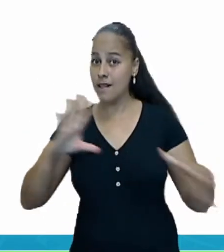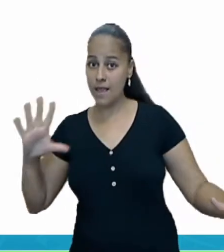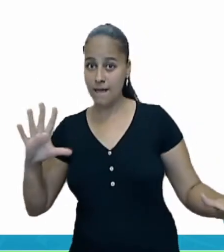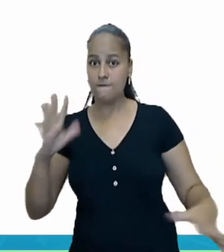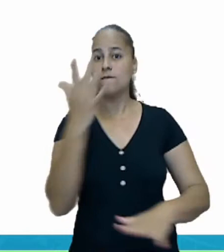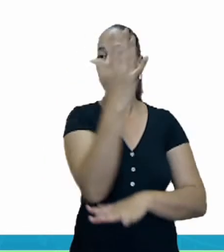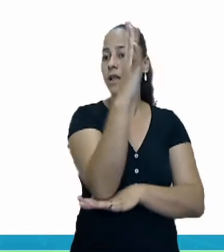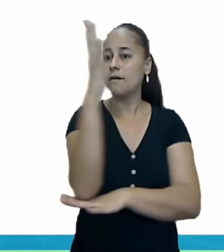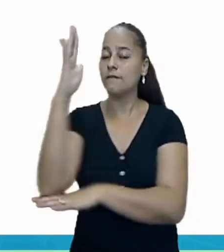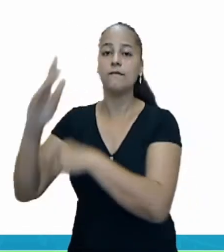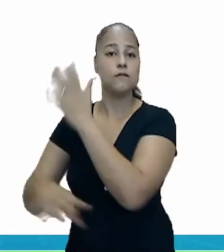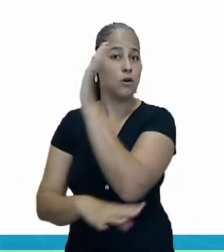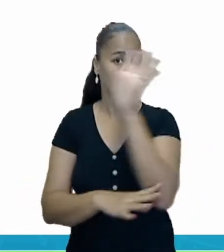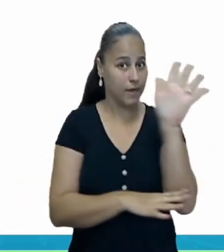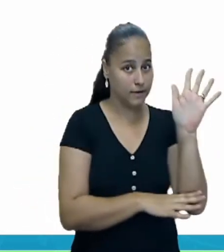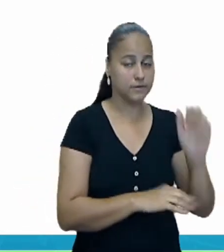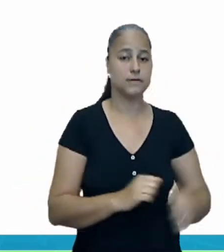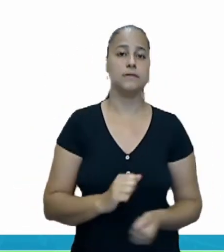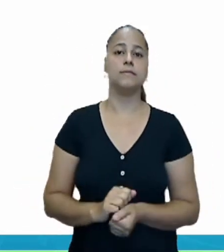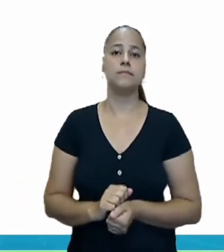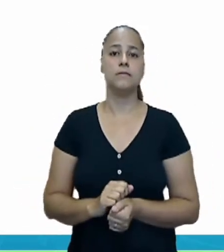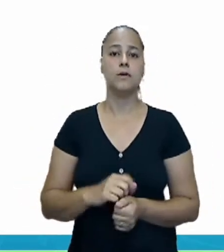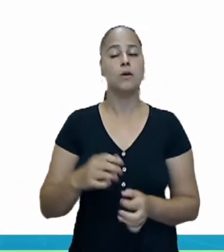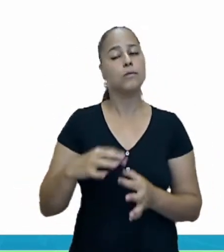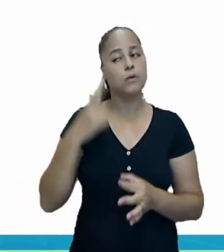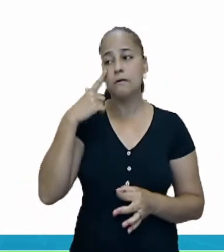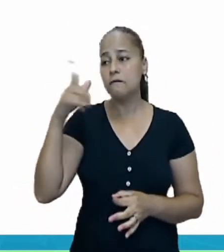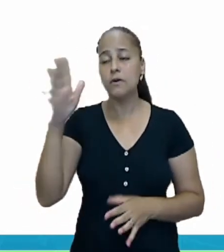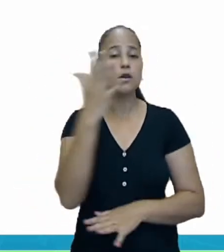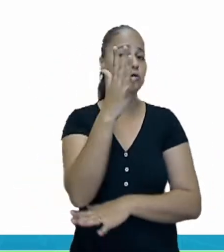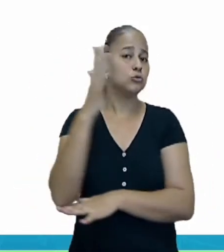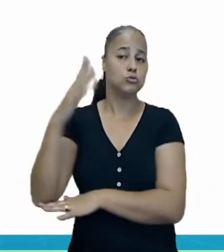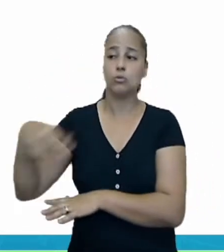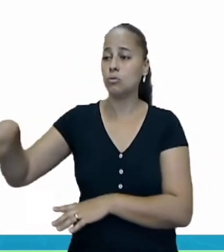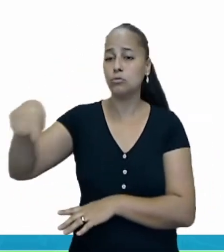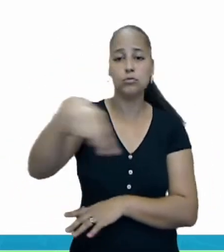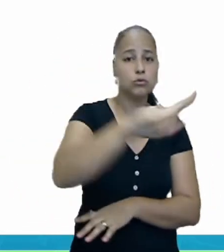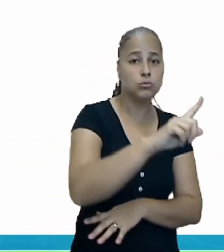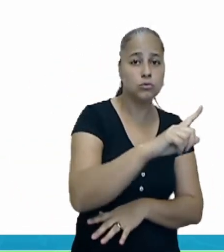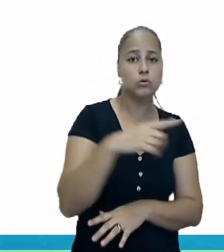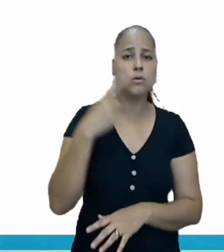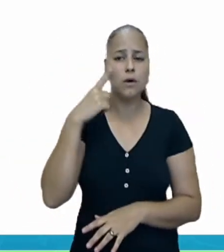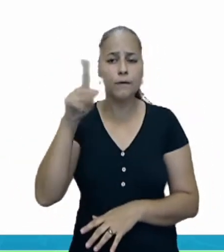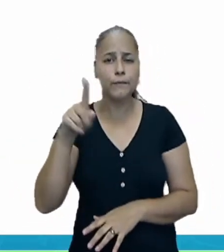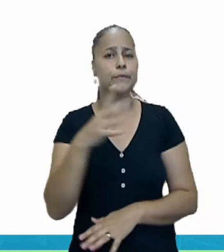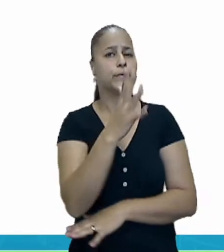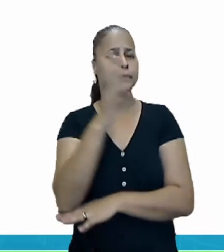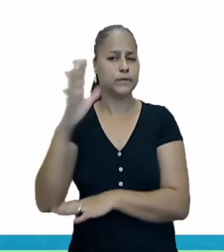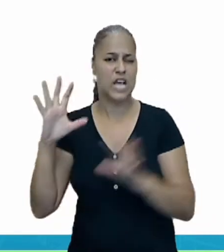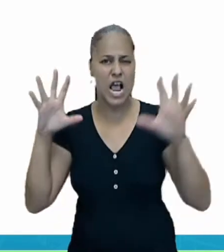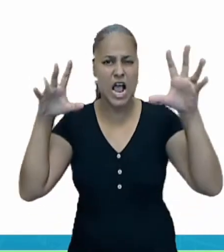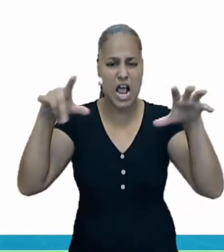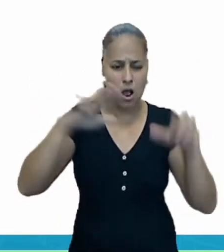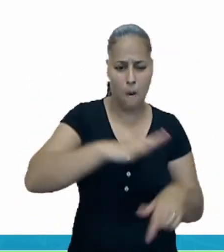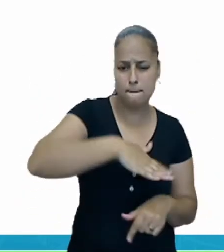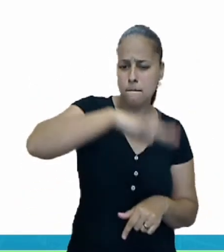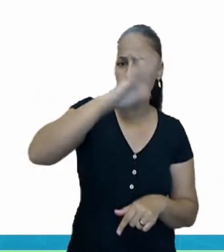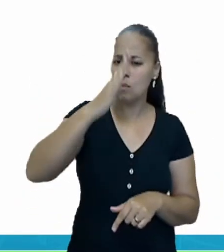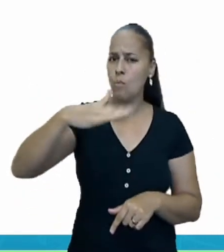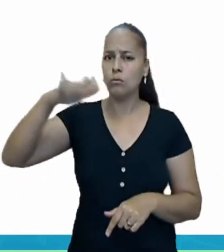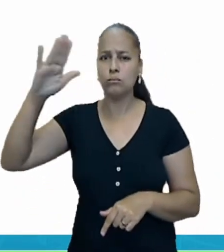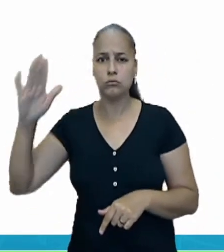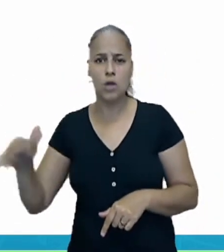no lugar onde nasceu. Solto na natureza, que pode ser na selva, montanhas,